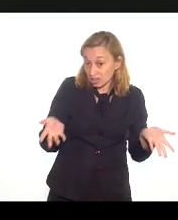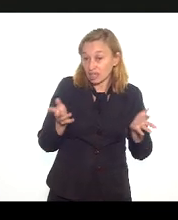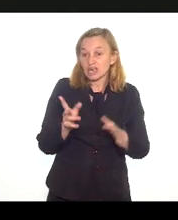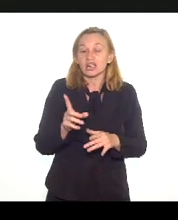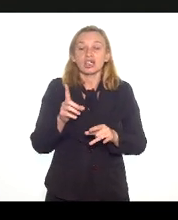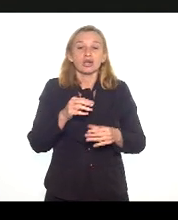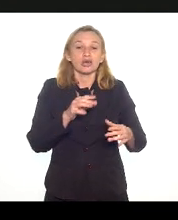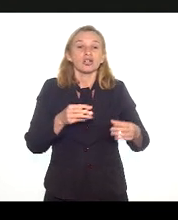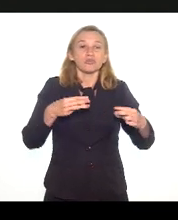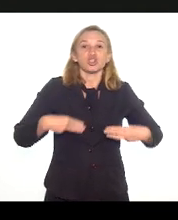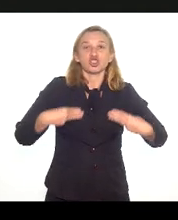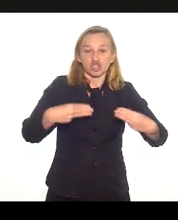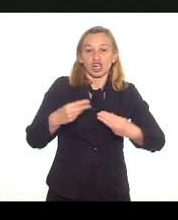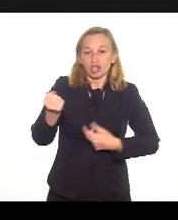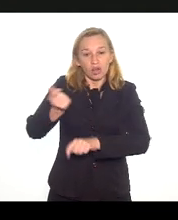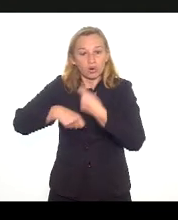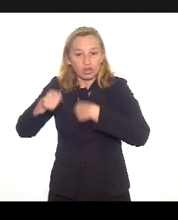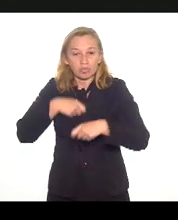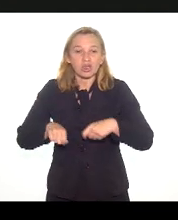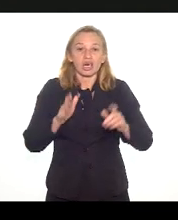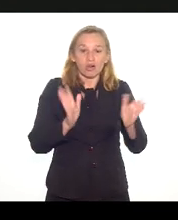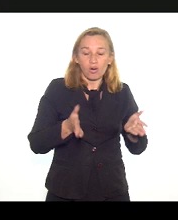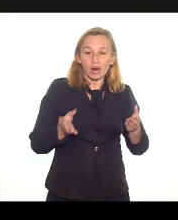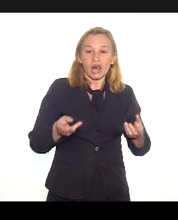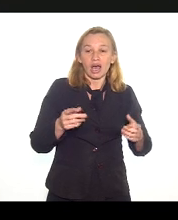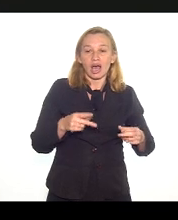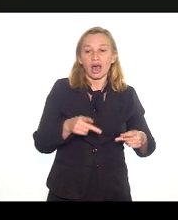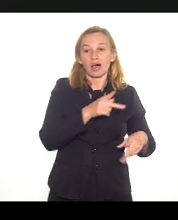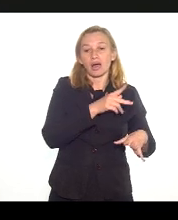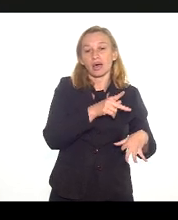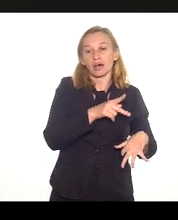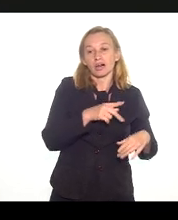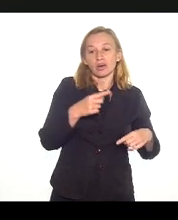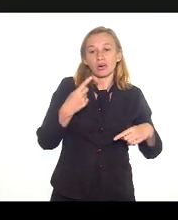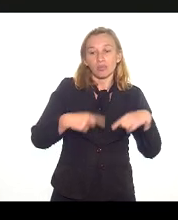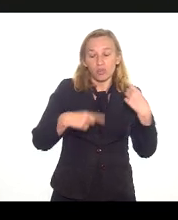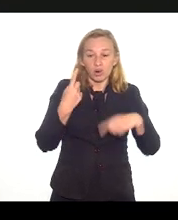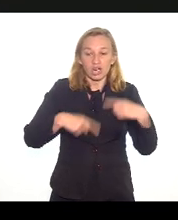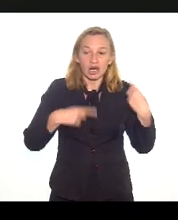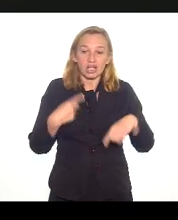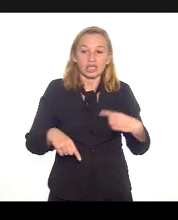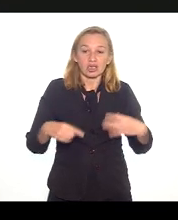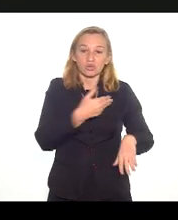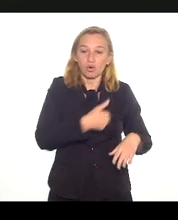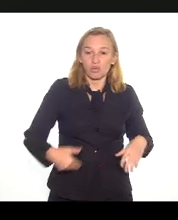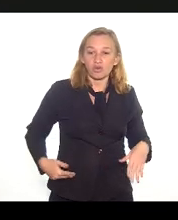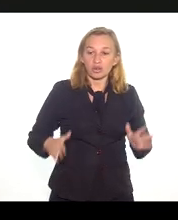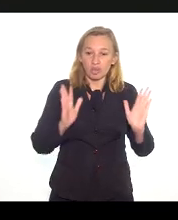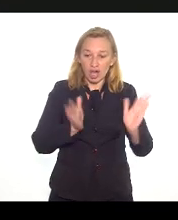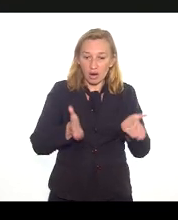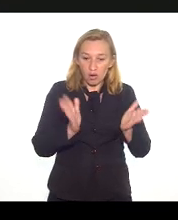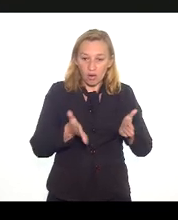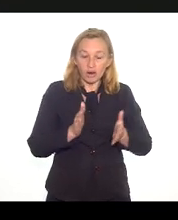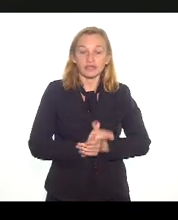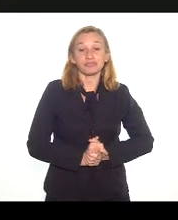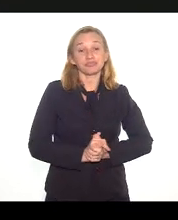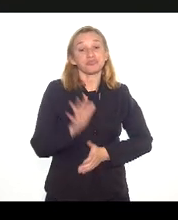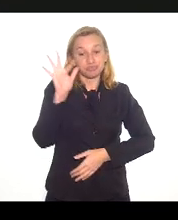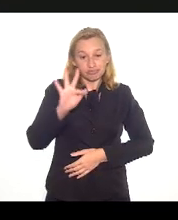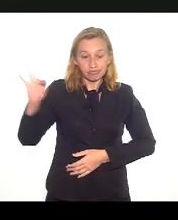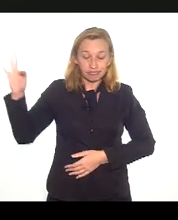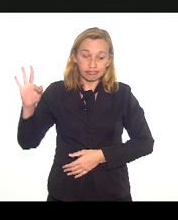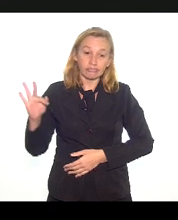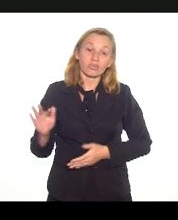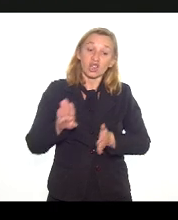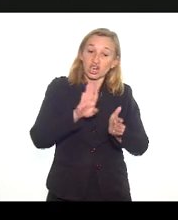Ministério da Economia e da política do atual governo federal, equivocada, diria eu. Isso também enxugou muito o emprego